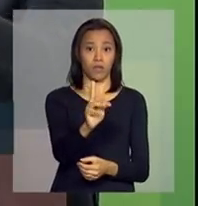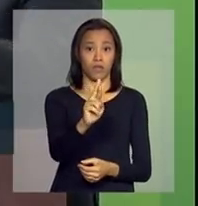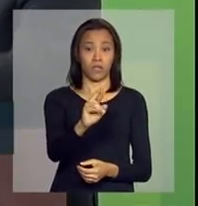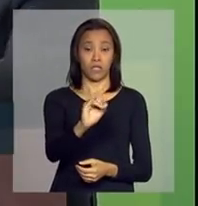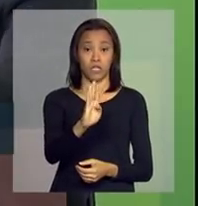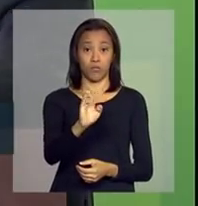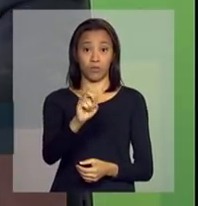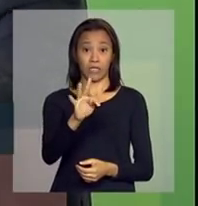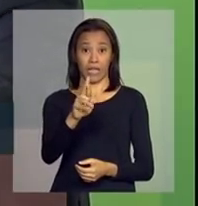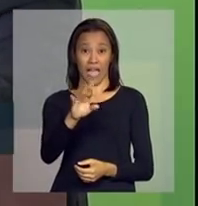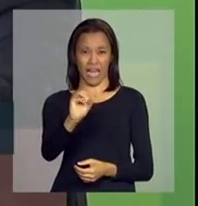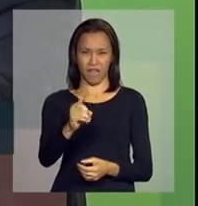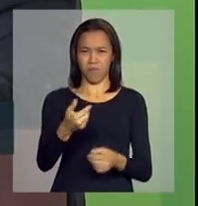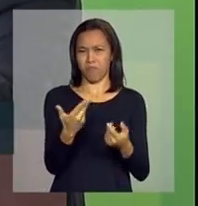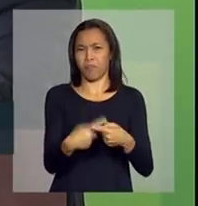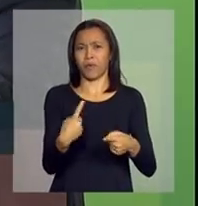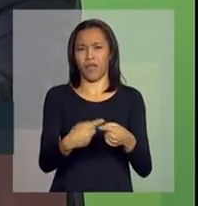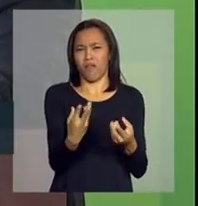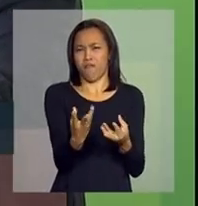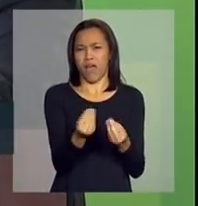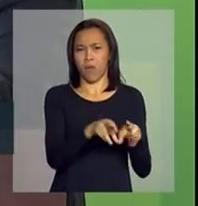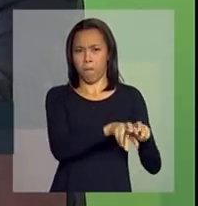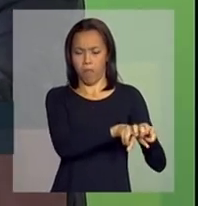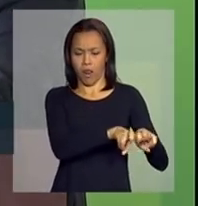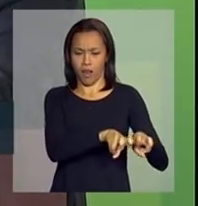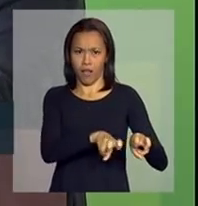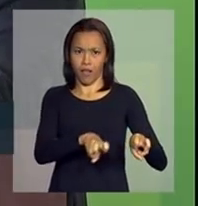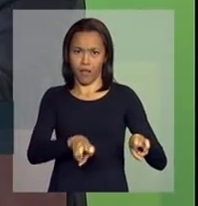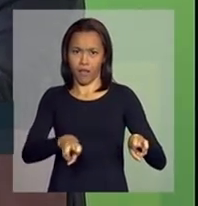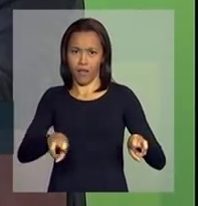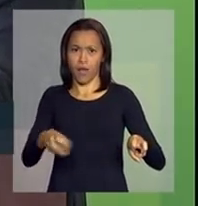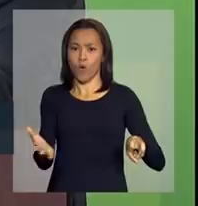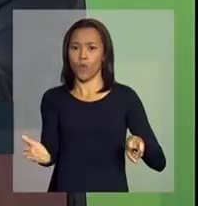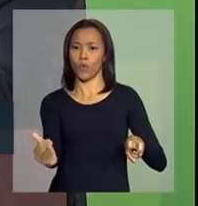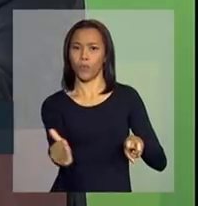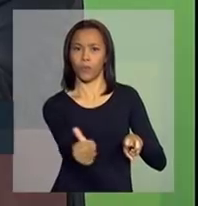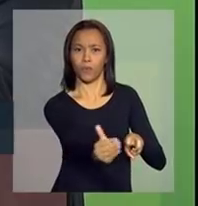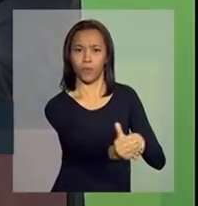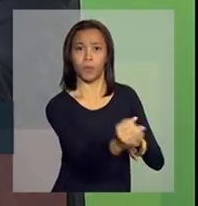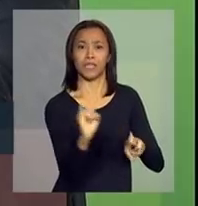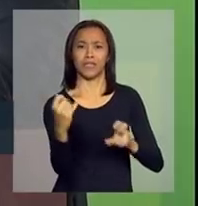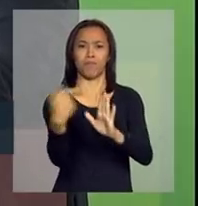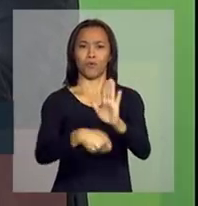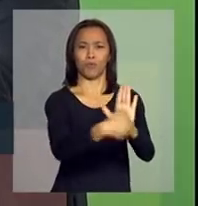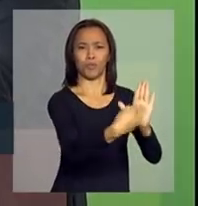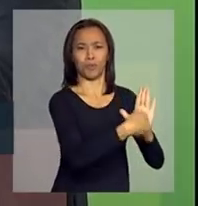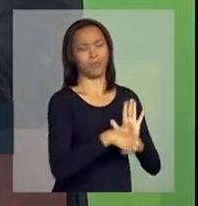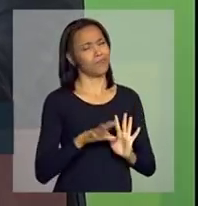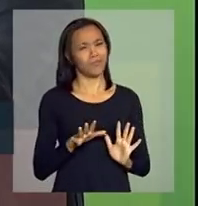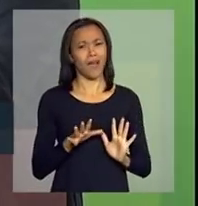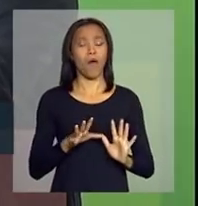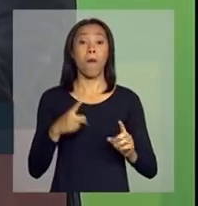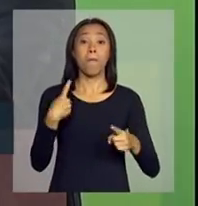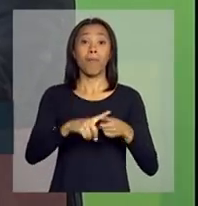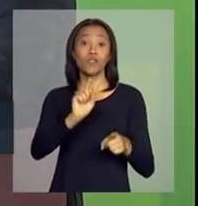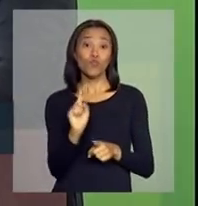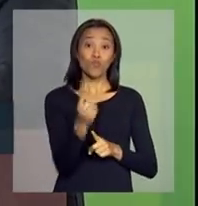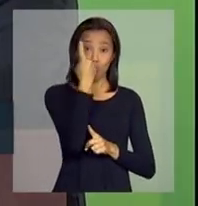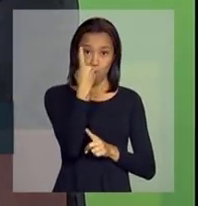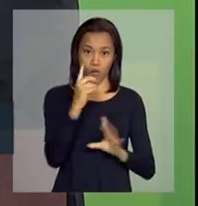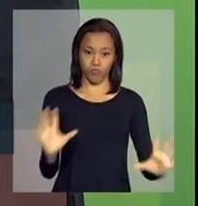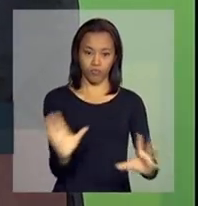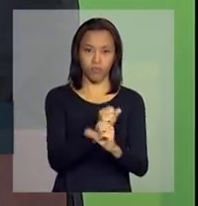balcões de recolhimento de tributo. A moderna tecnologia nos permite fazê-lo numa só.